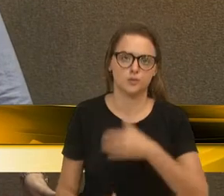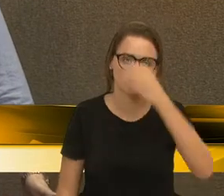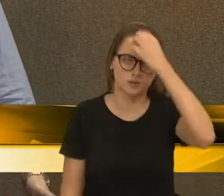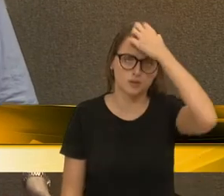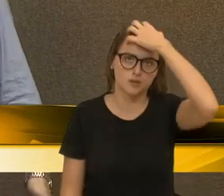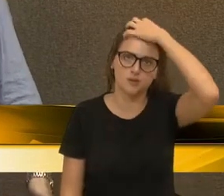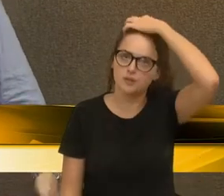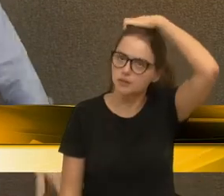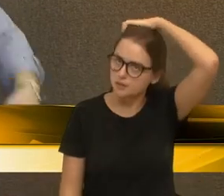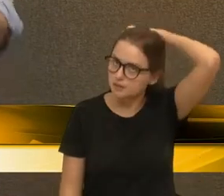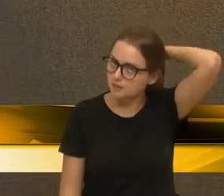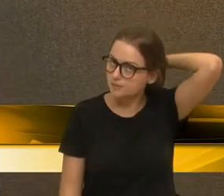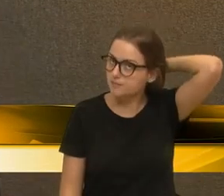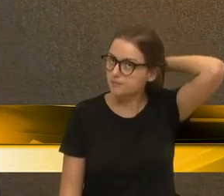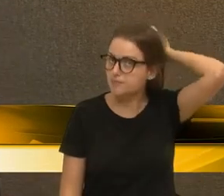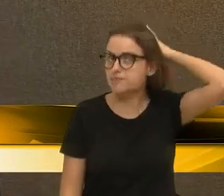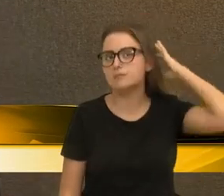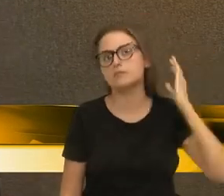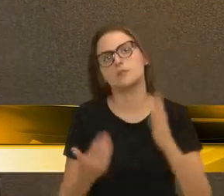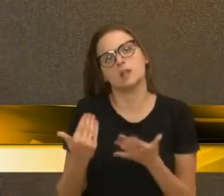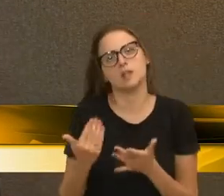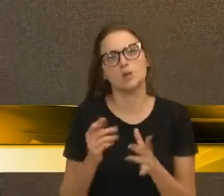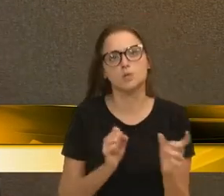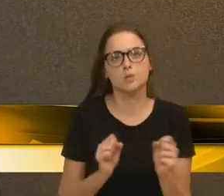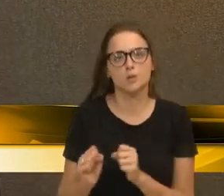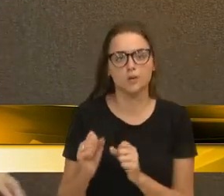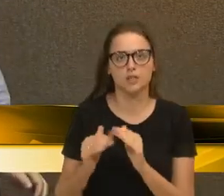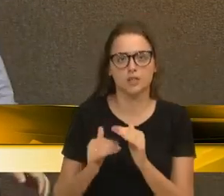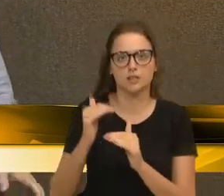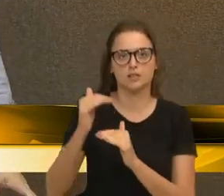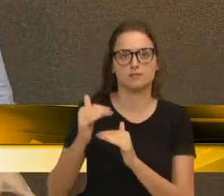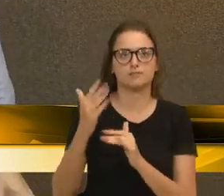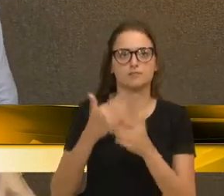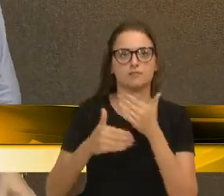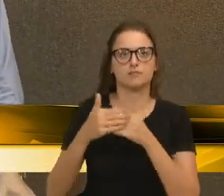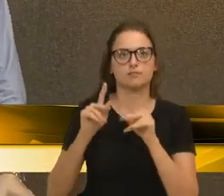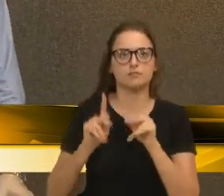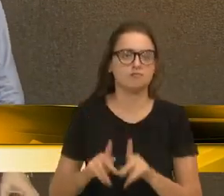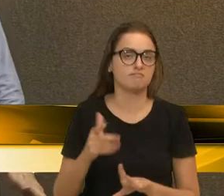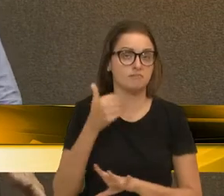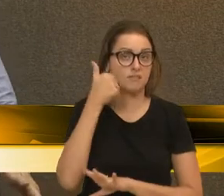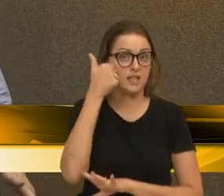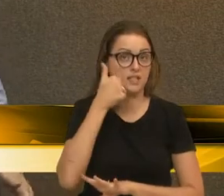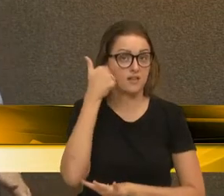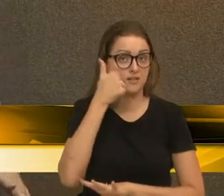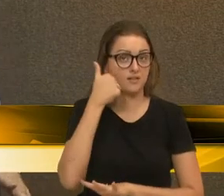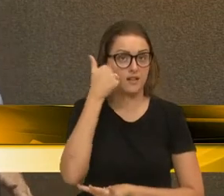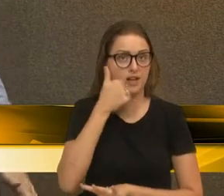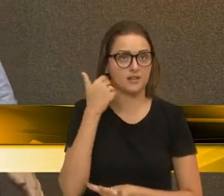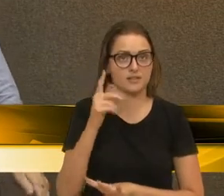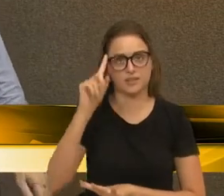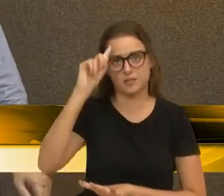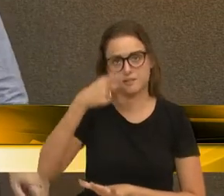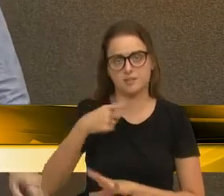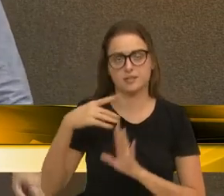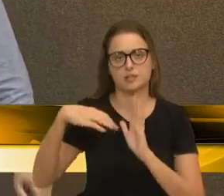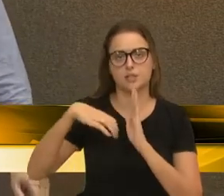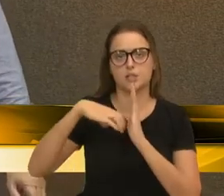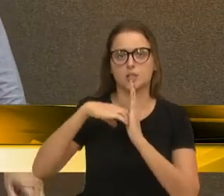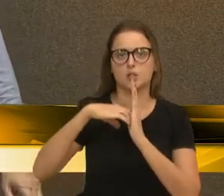que as classes dirigentes aí, essa cambada de safado que comanda o Congresso Nacional,